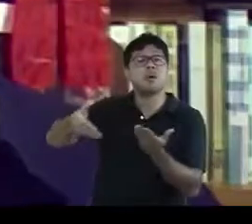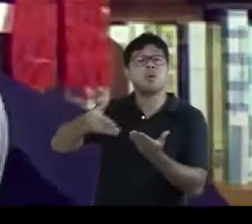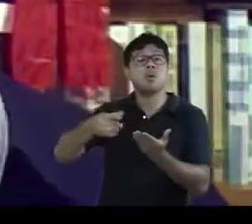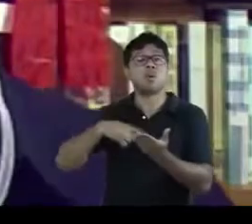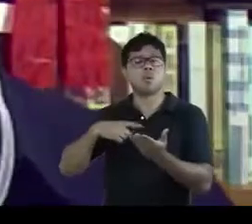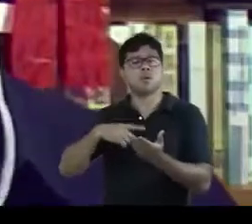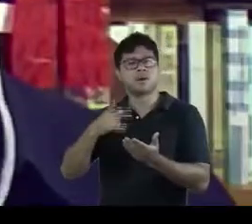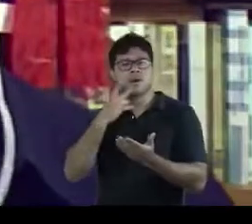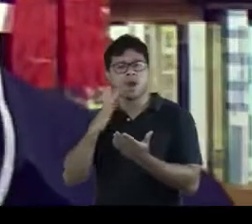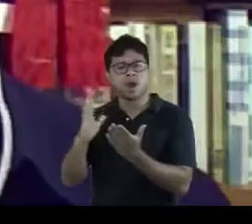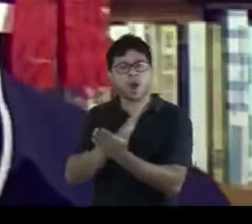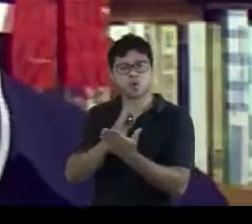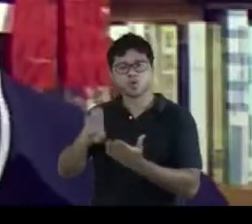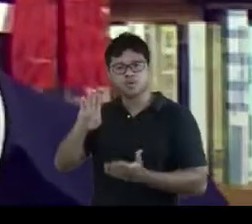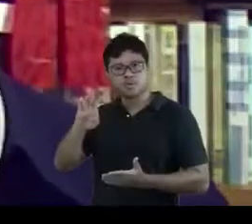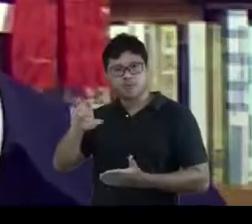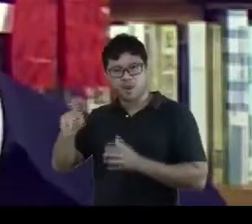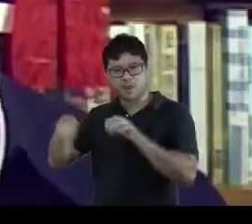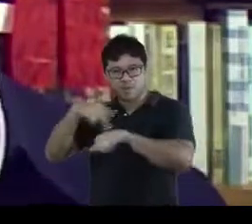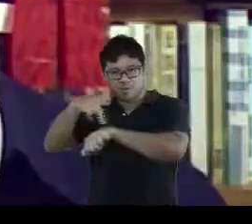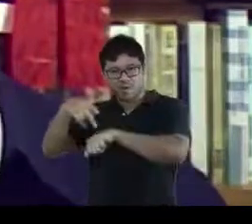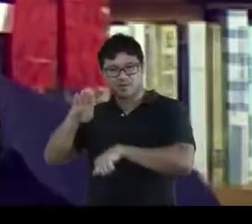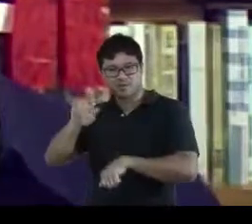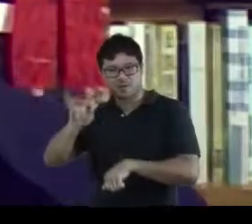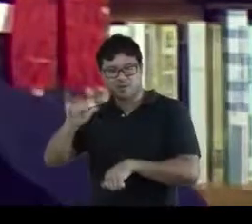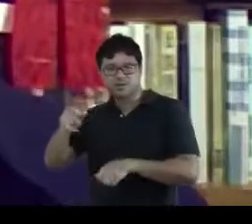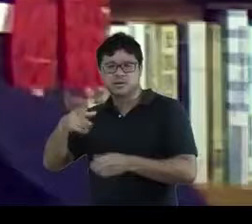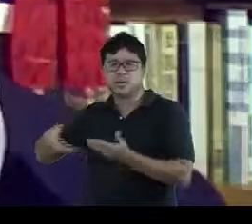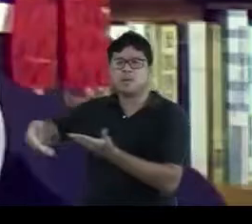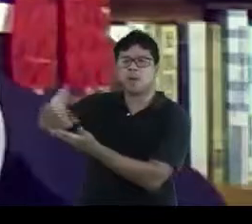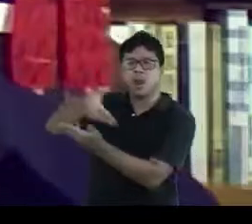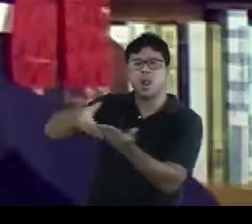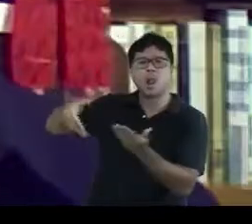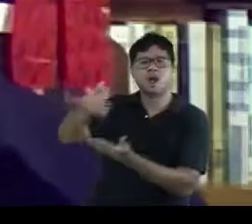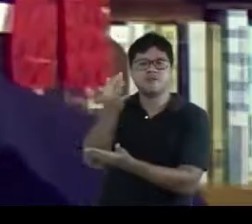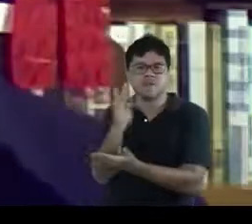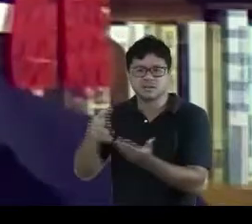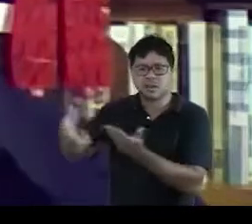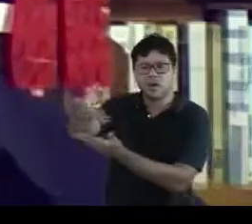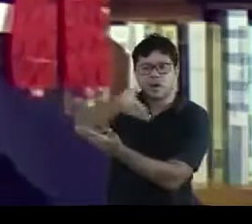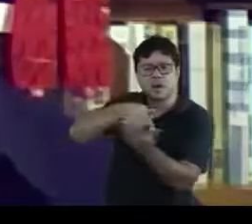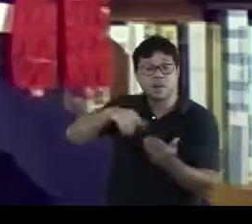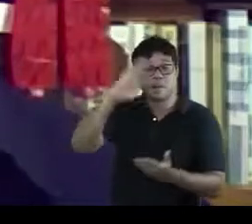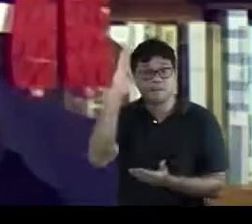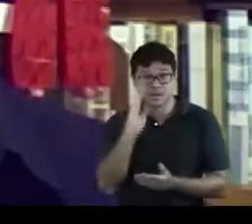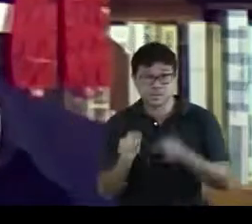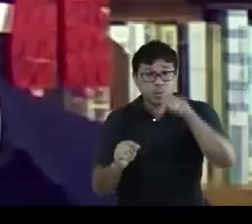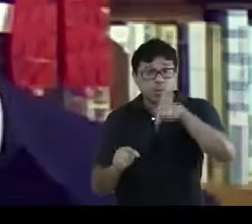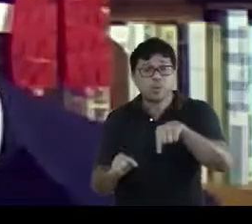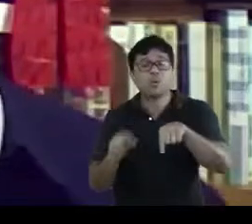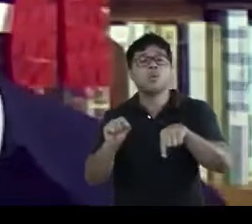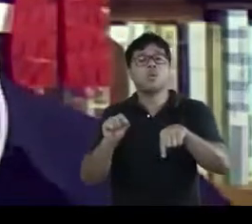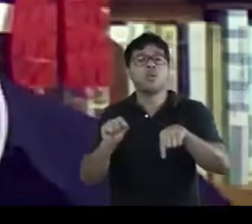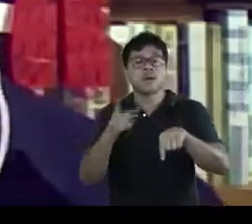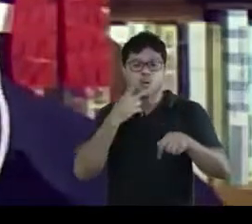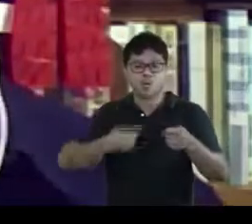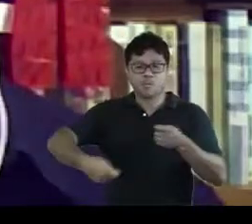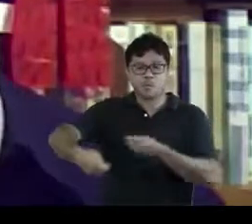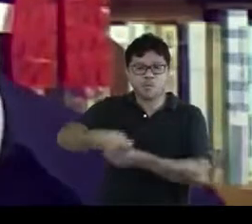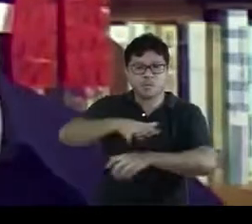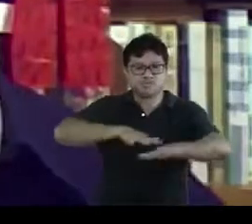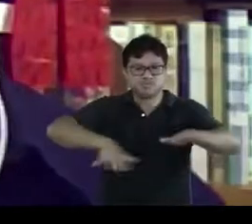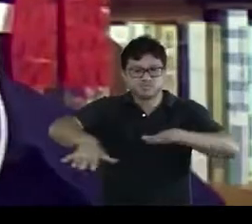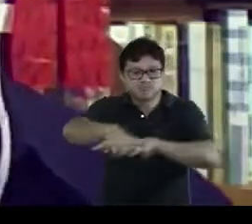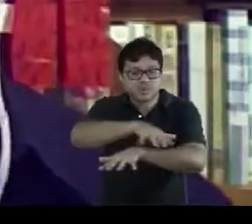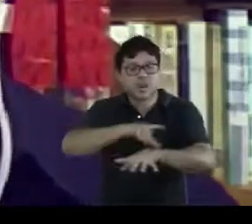de contrafações belgas naquele momento. E o Brasil, certamente, se constituía num mercado